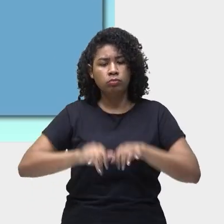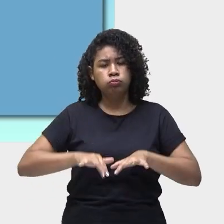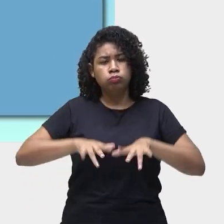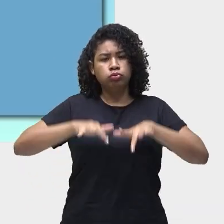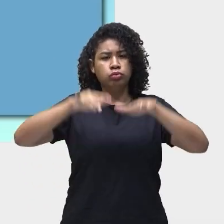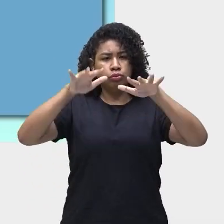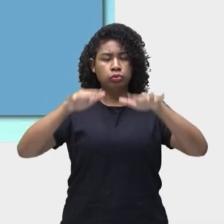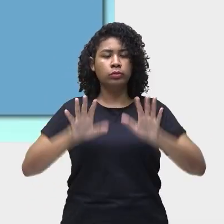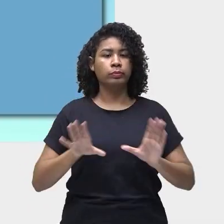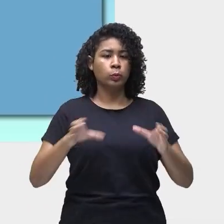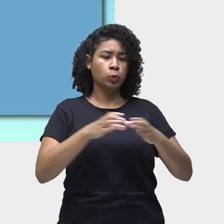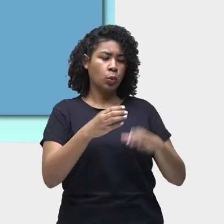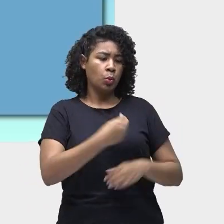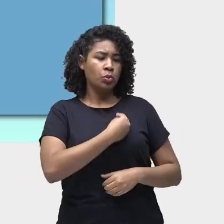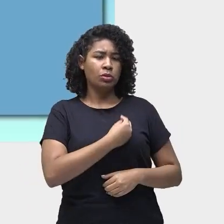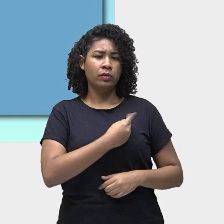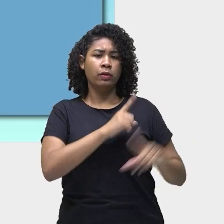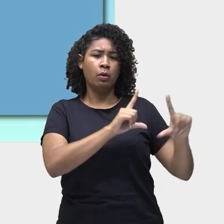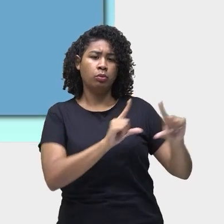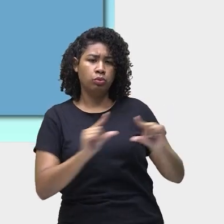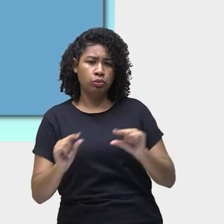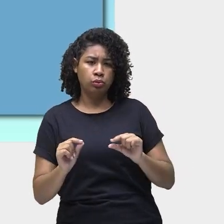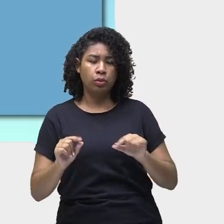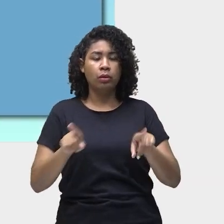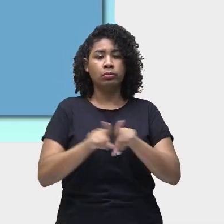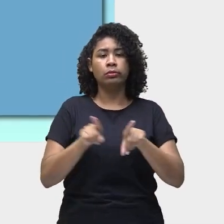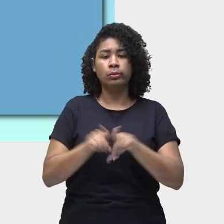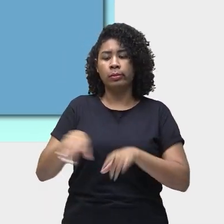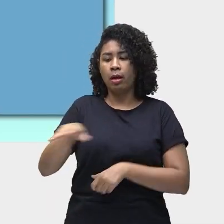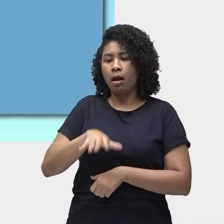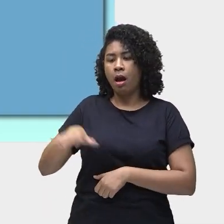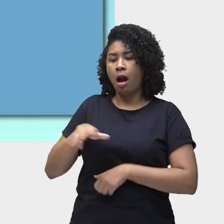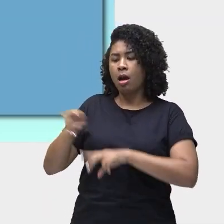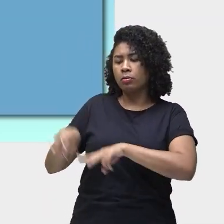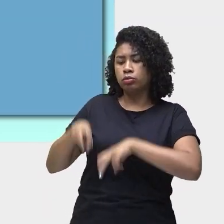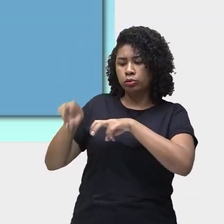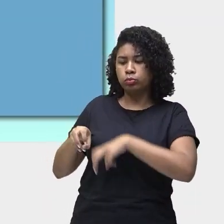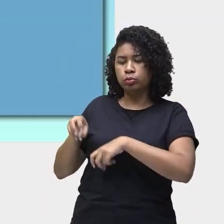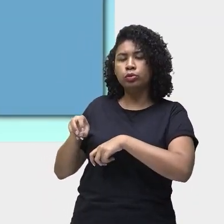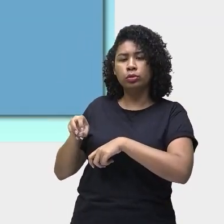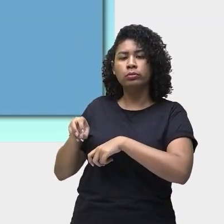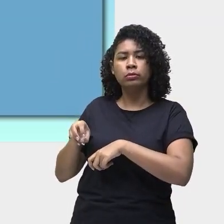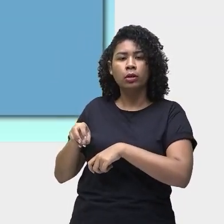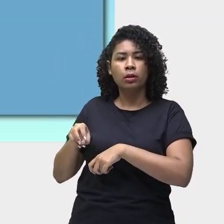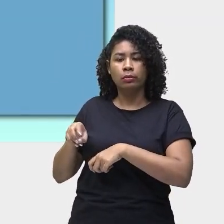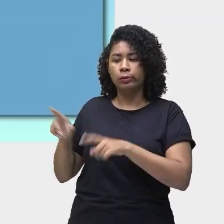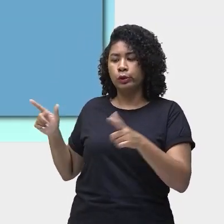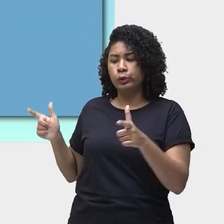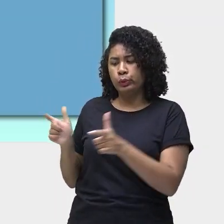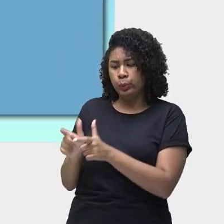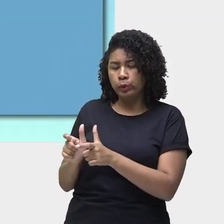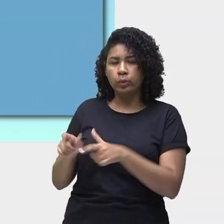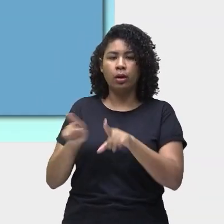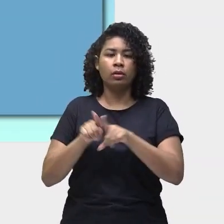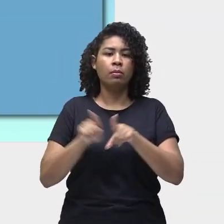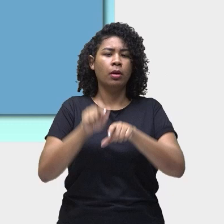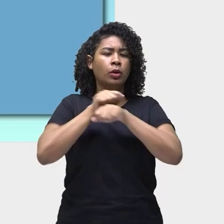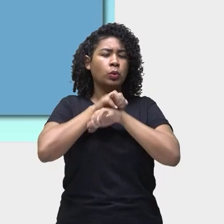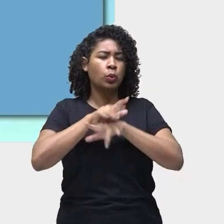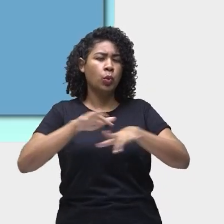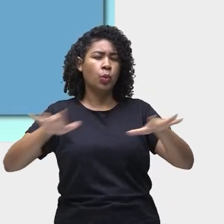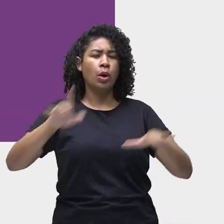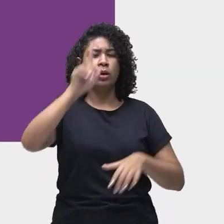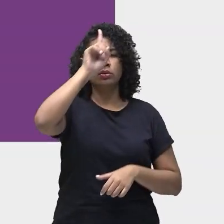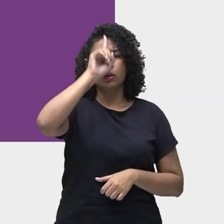biodiversidade perda de áreas férteis para a agricultura além da disseminação de doenças como a malária escritossomose e